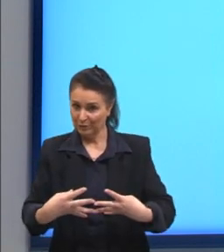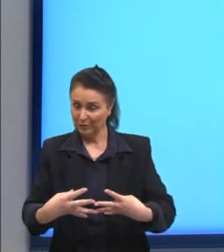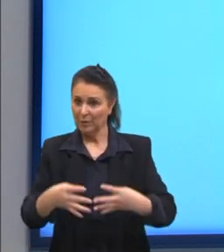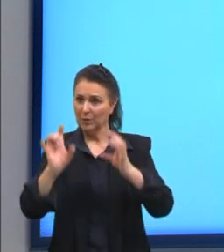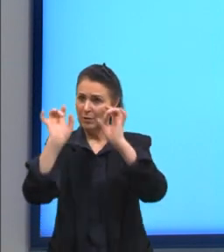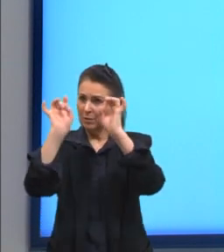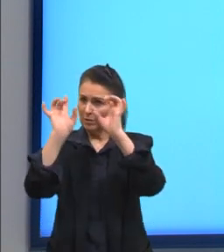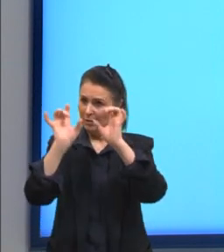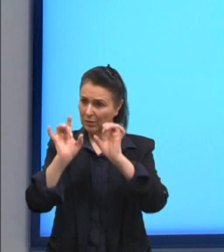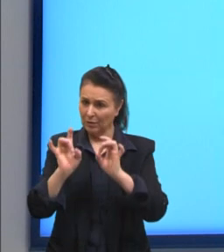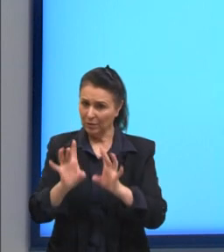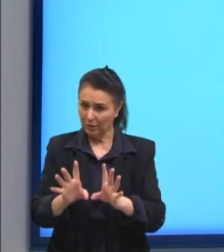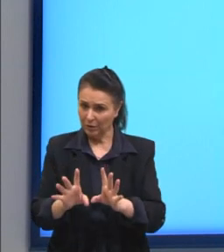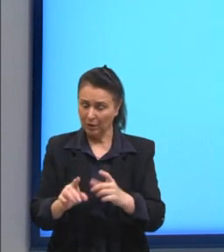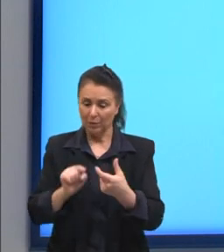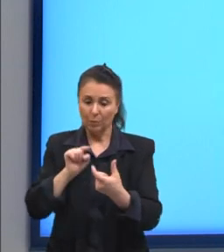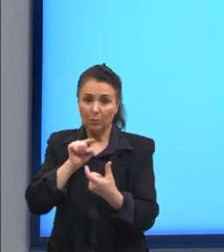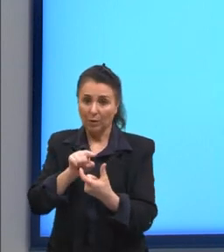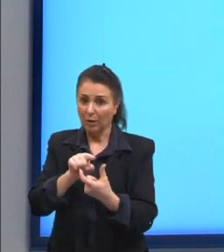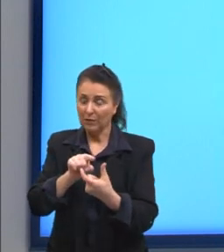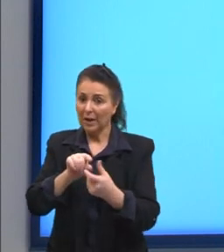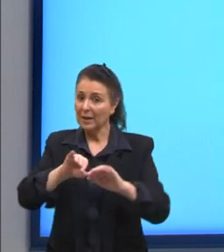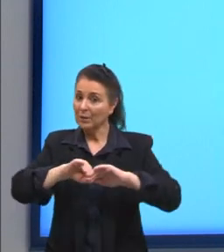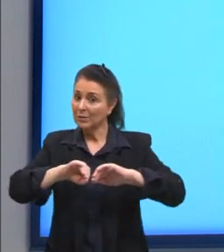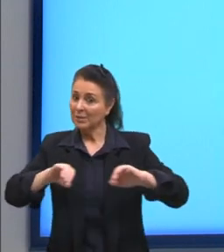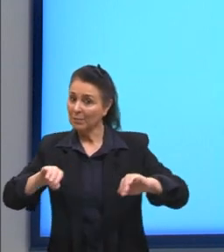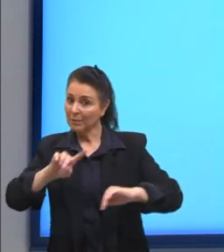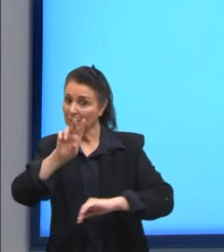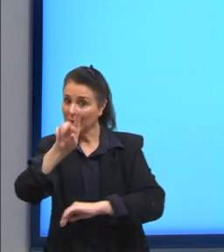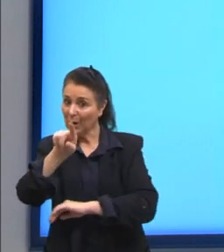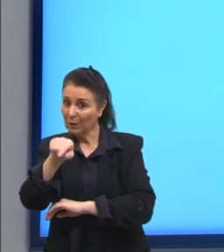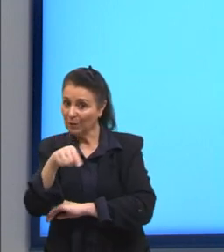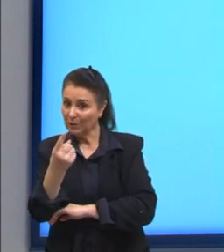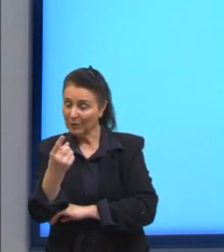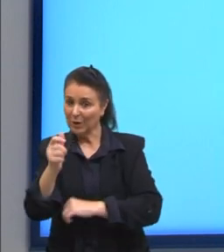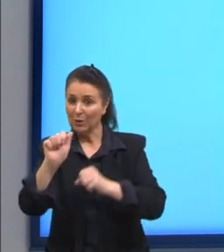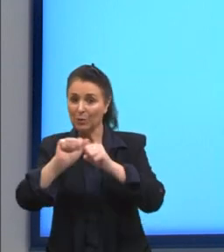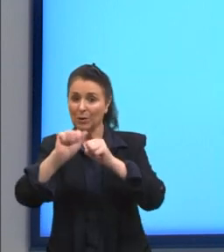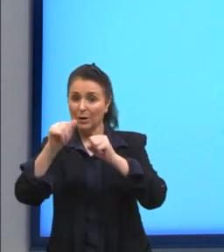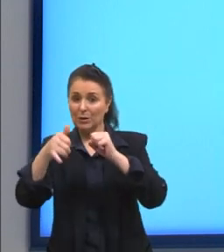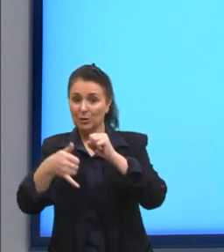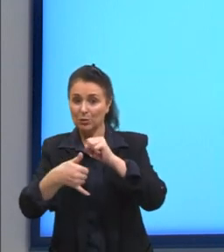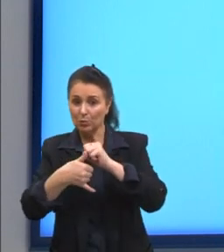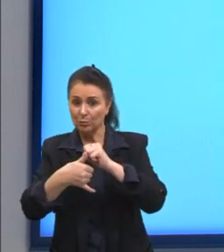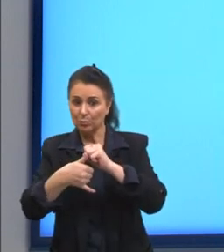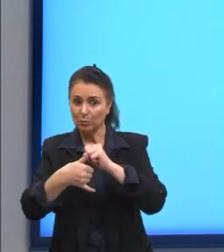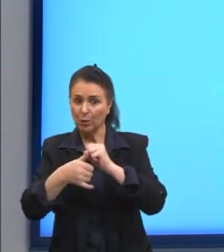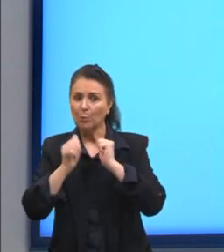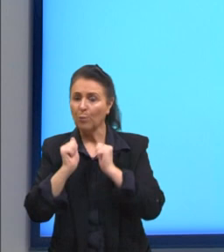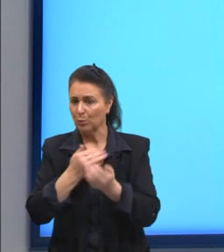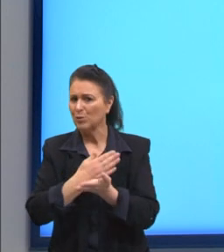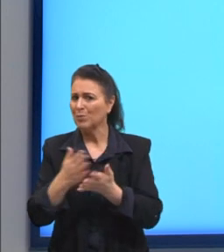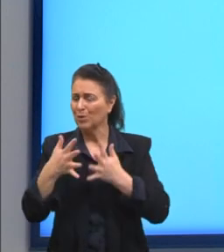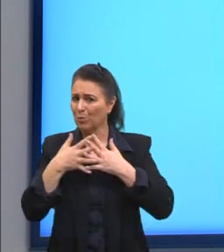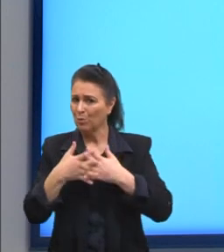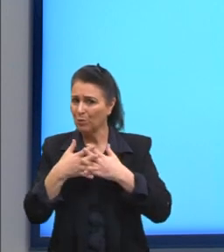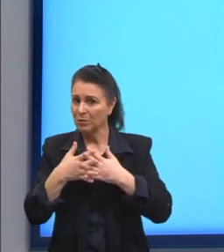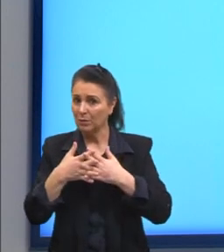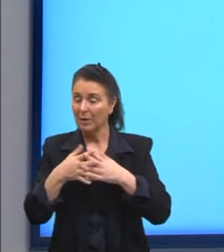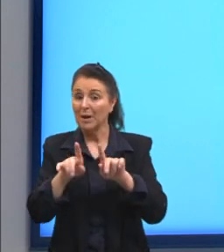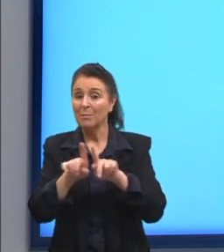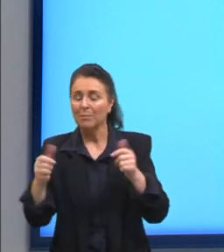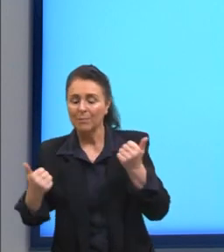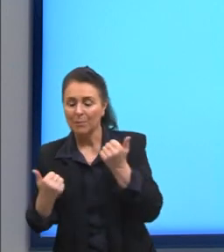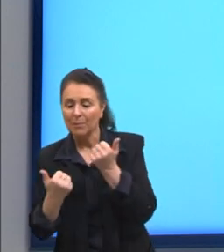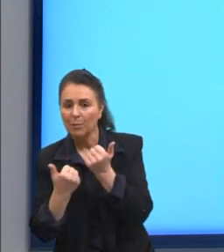individualiza um termo sem ser separado com vírgula, com adjunto de nominal pode ser confundido. Só que o aposto,